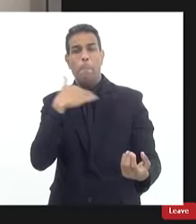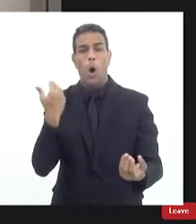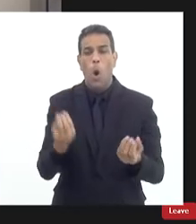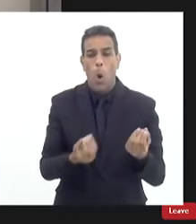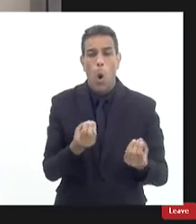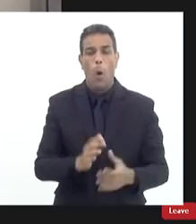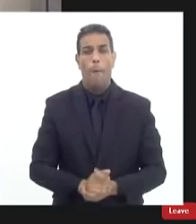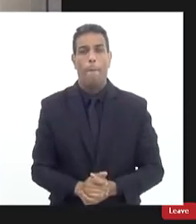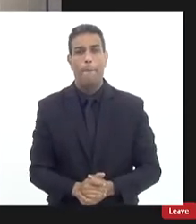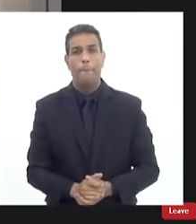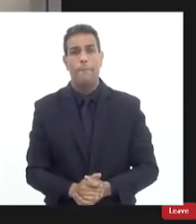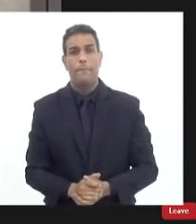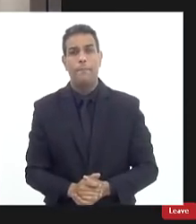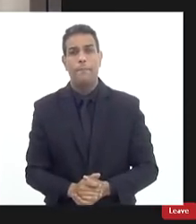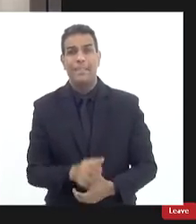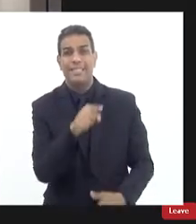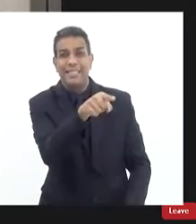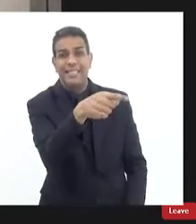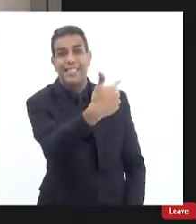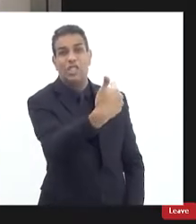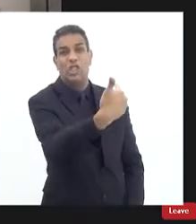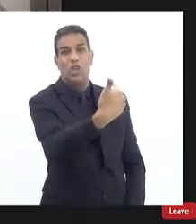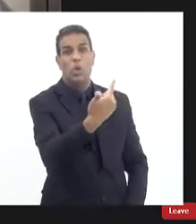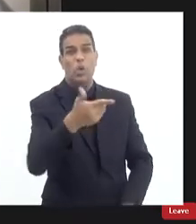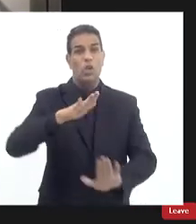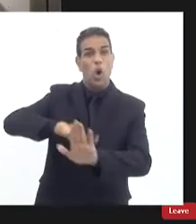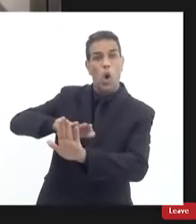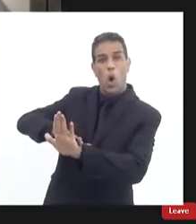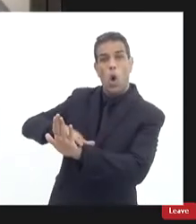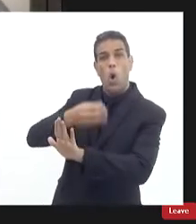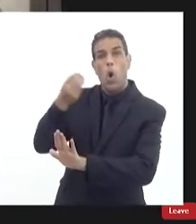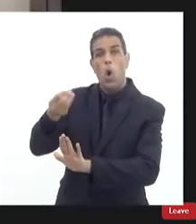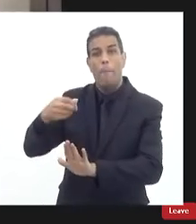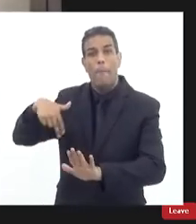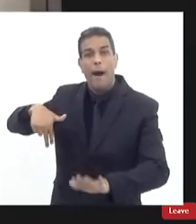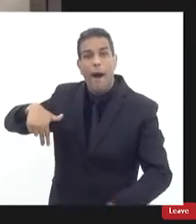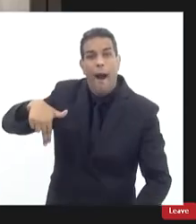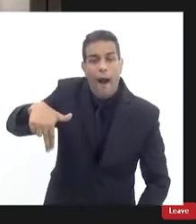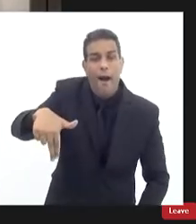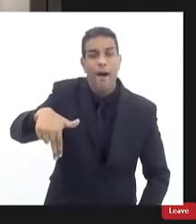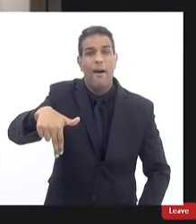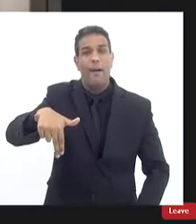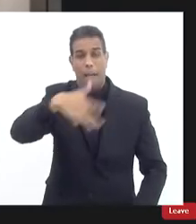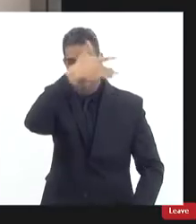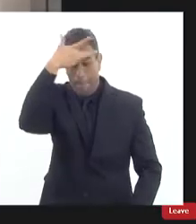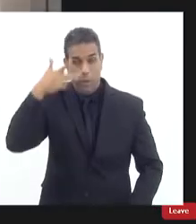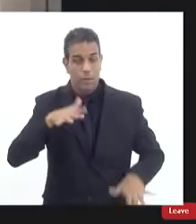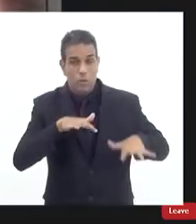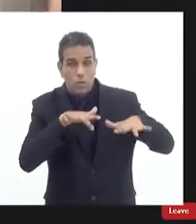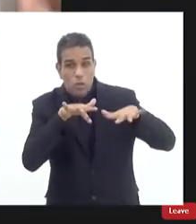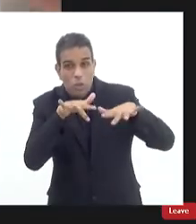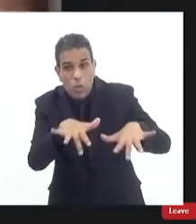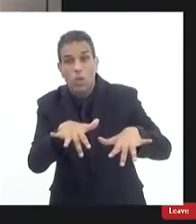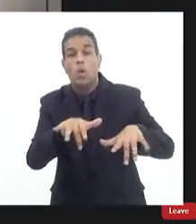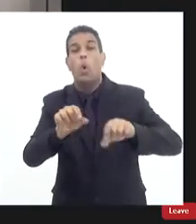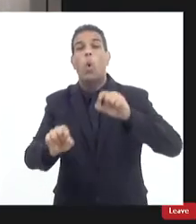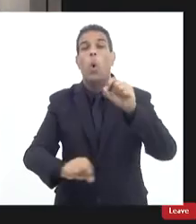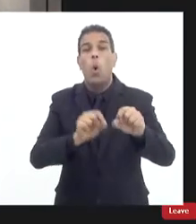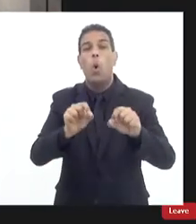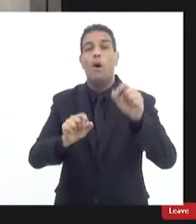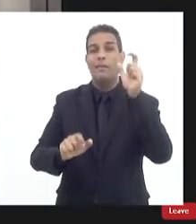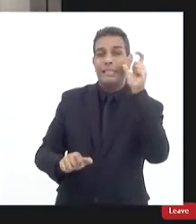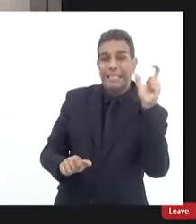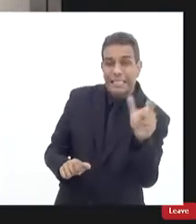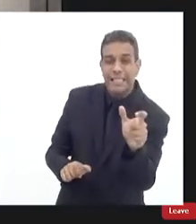são certas coisas ah mas ele atirou de costas claro o cara como está correndo quando a polícia chega só estou colocando aqui alguns pontos que eu acho